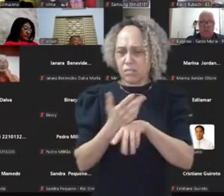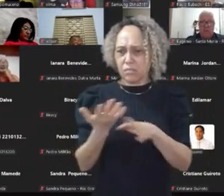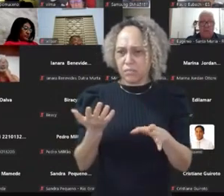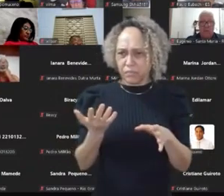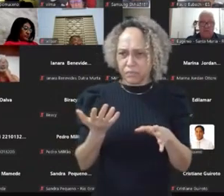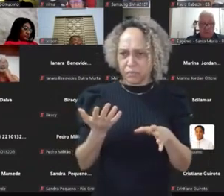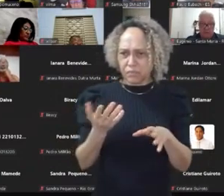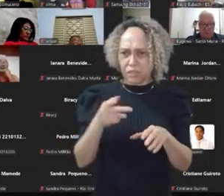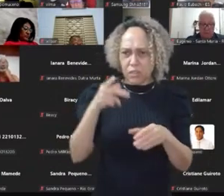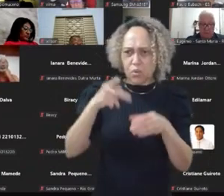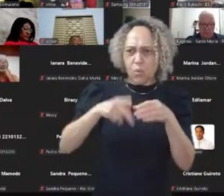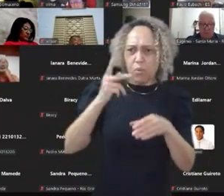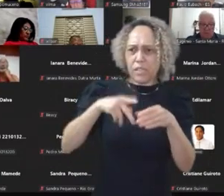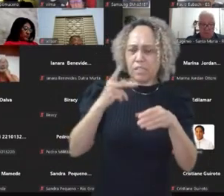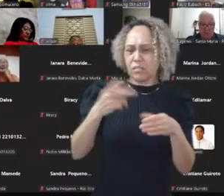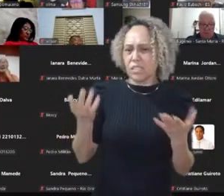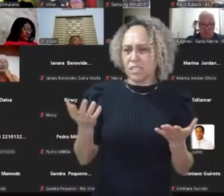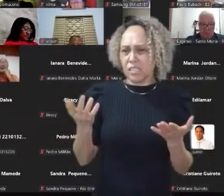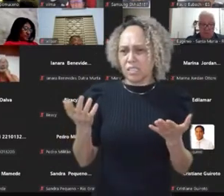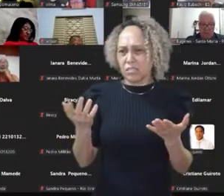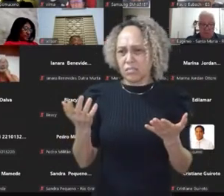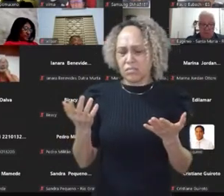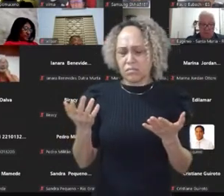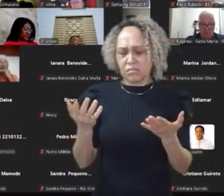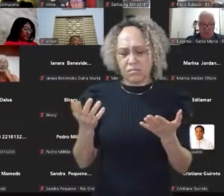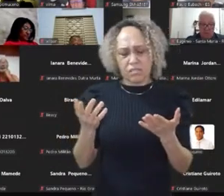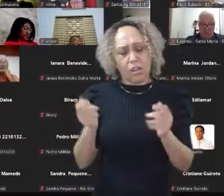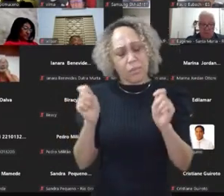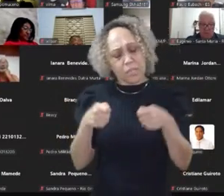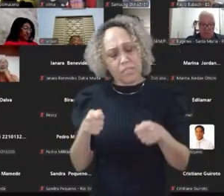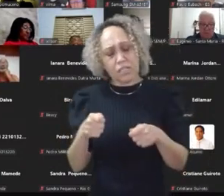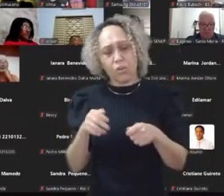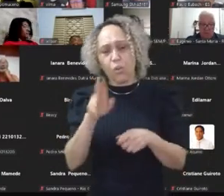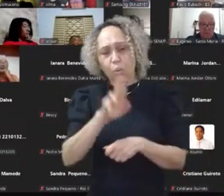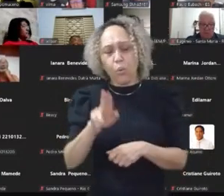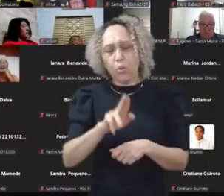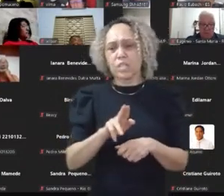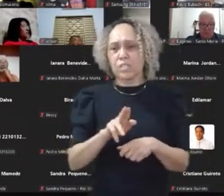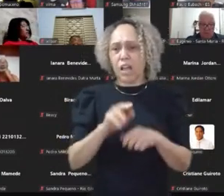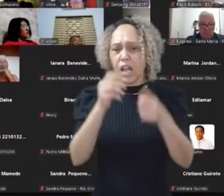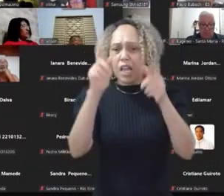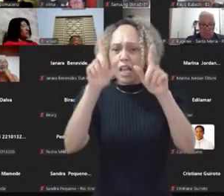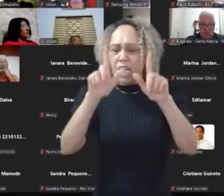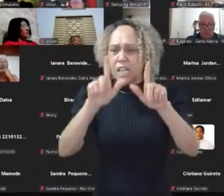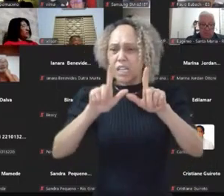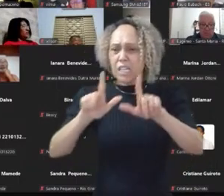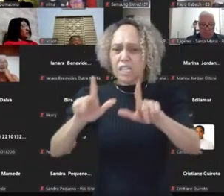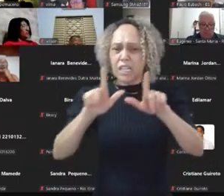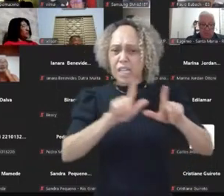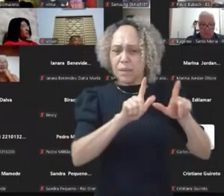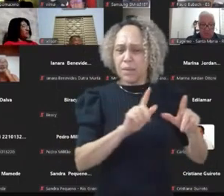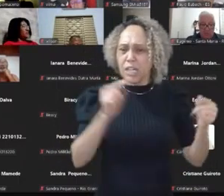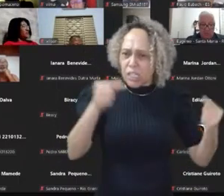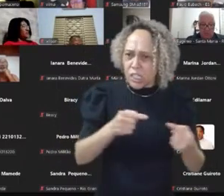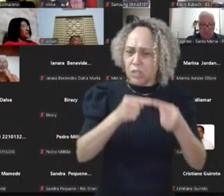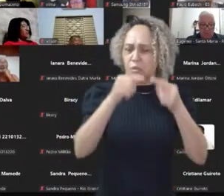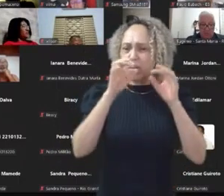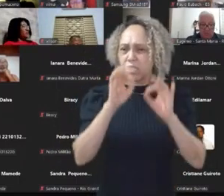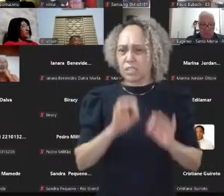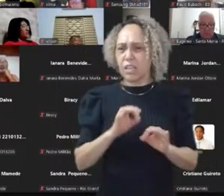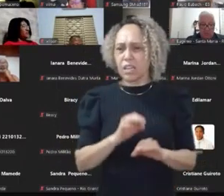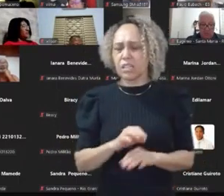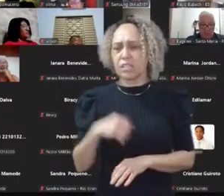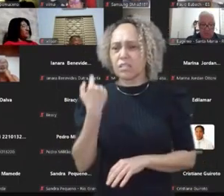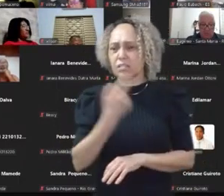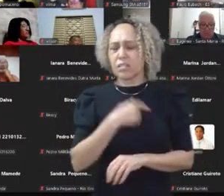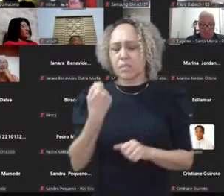criava mais empatia do que o fundo de livro. O uso de dados, que já falei para vocês, fortalecimento de vínculos, e eu acho que nós temos que ter